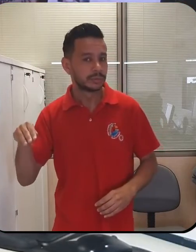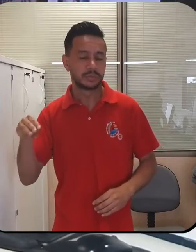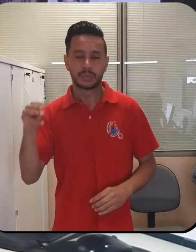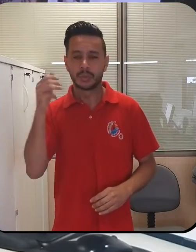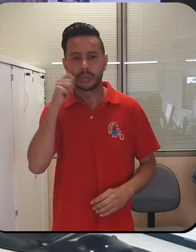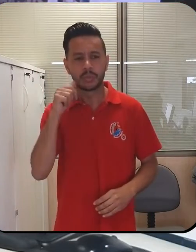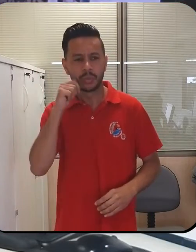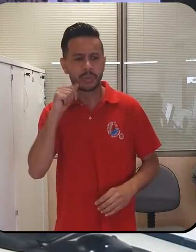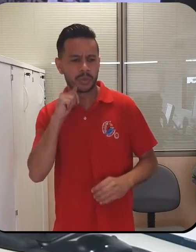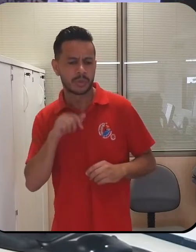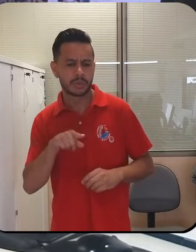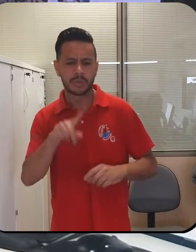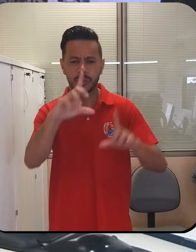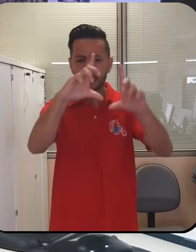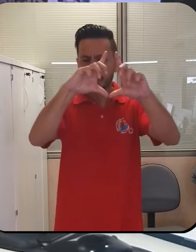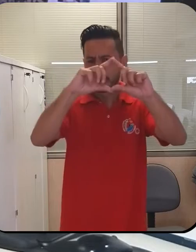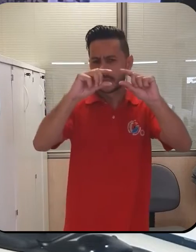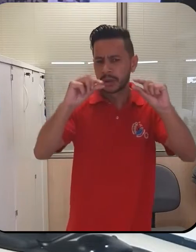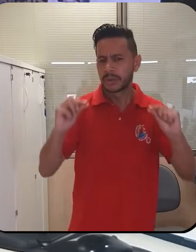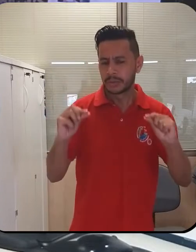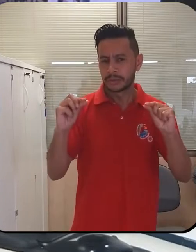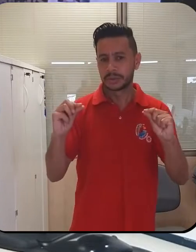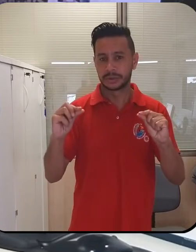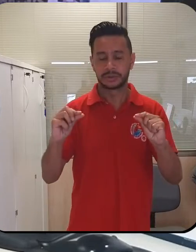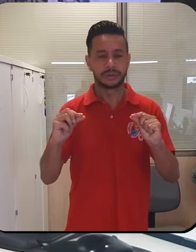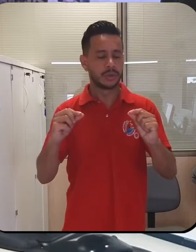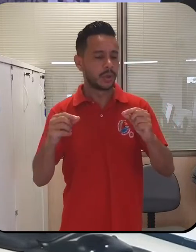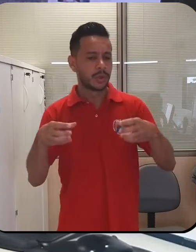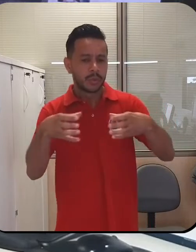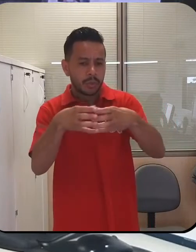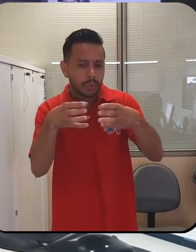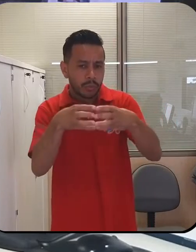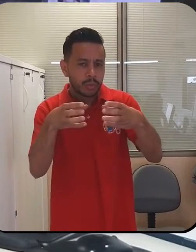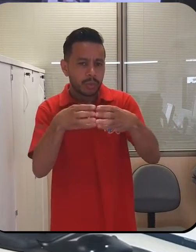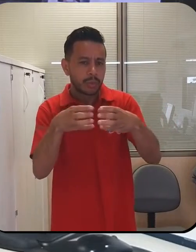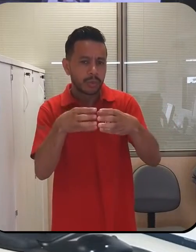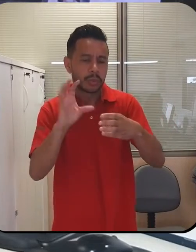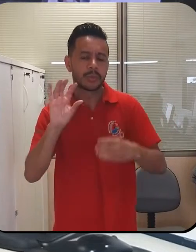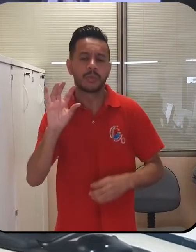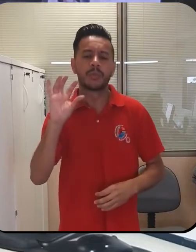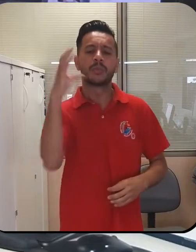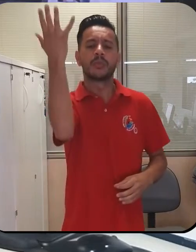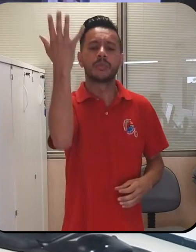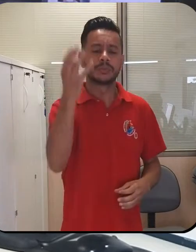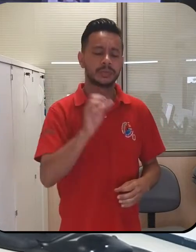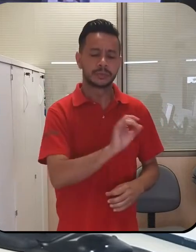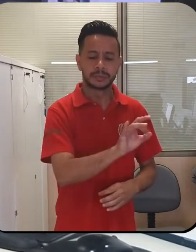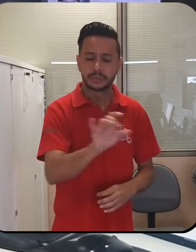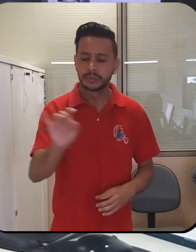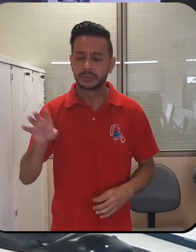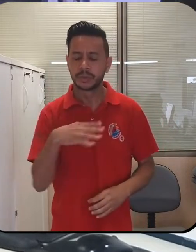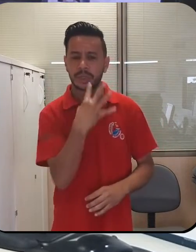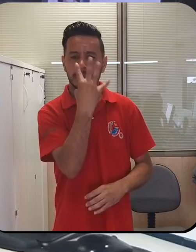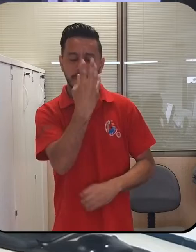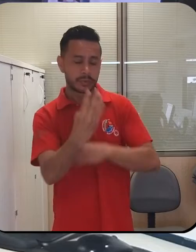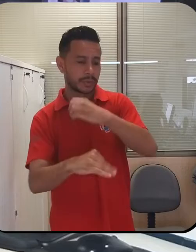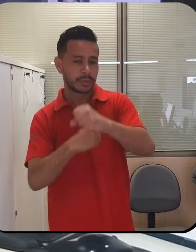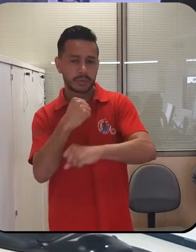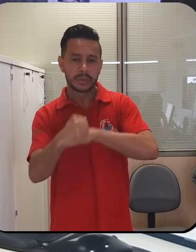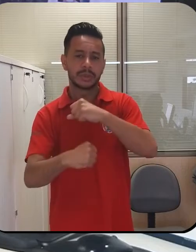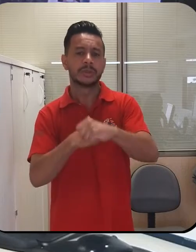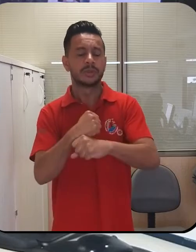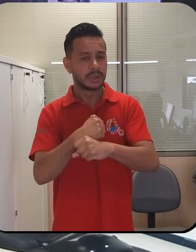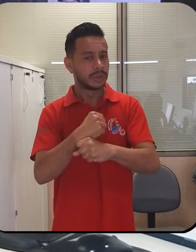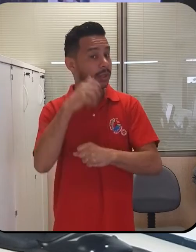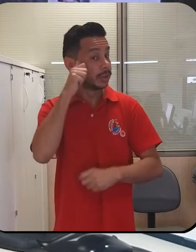a partir desta terça-feira. O movimento acontece a cada quatro anos. Dele, as mulheres reforçam a importância de lutar